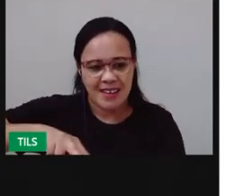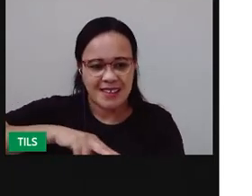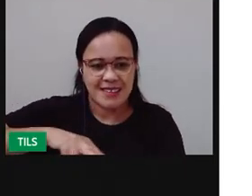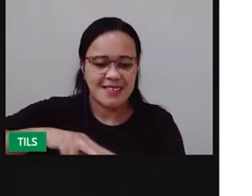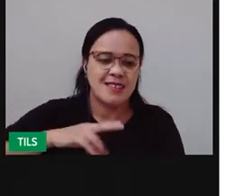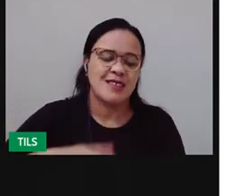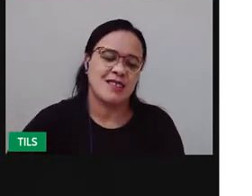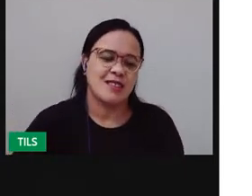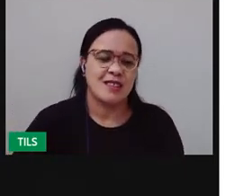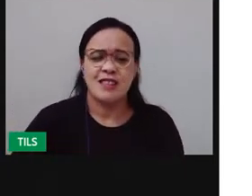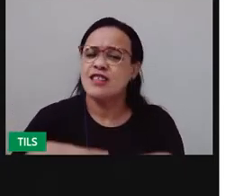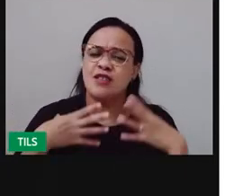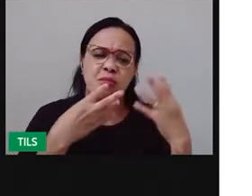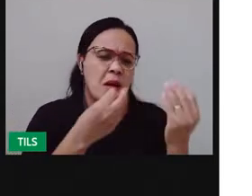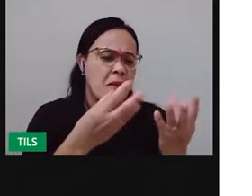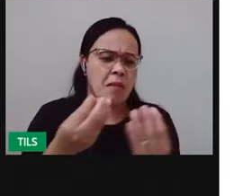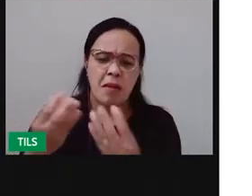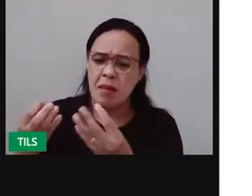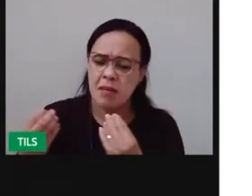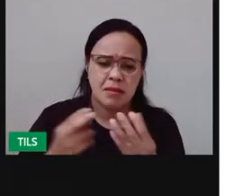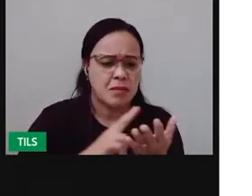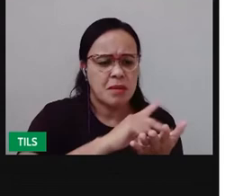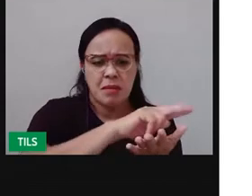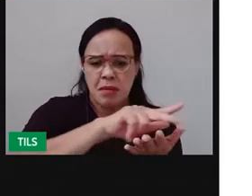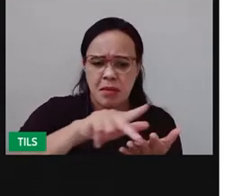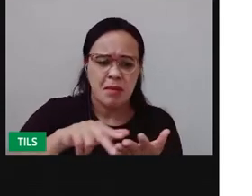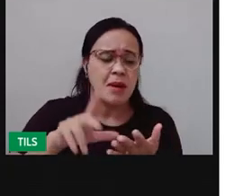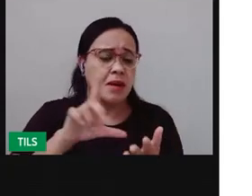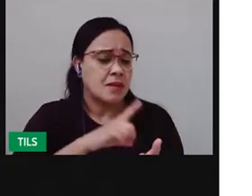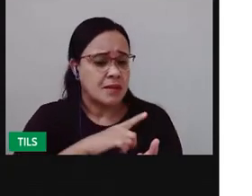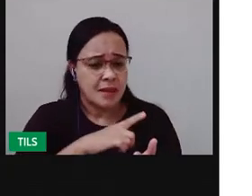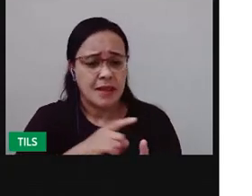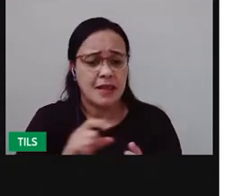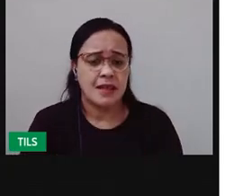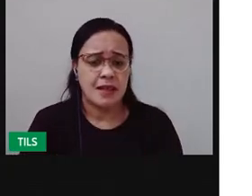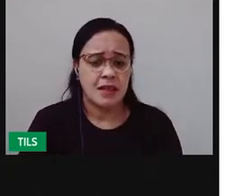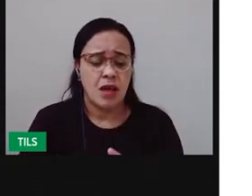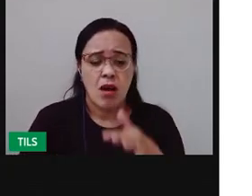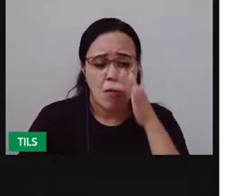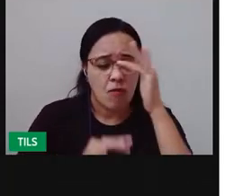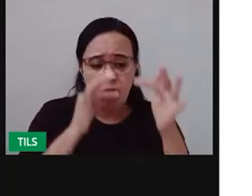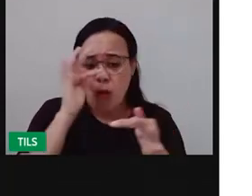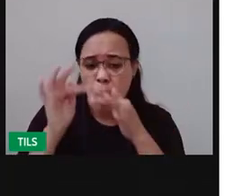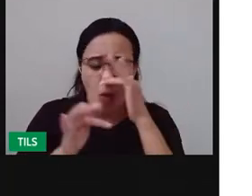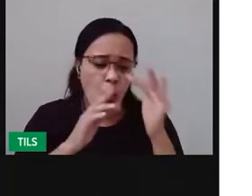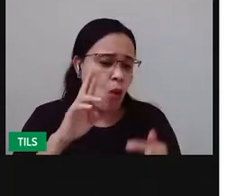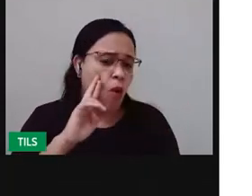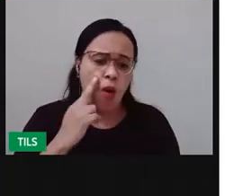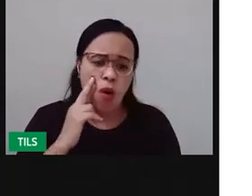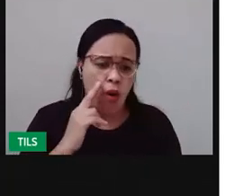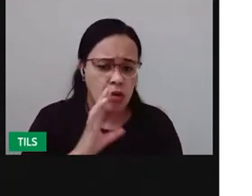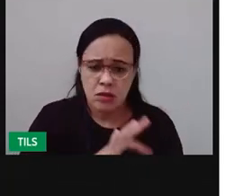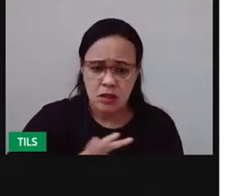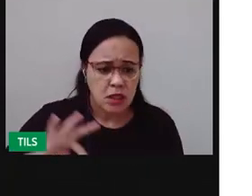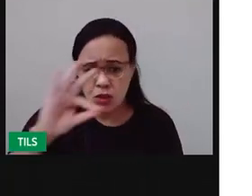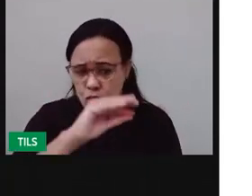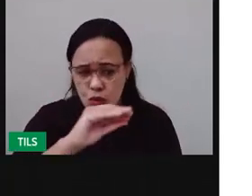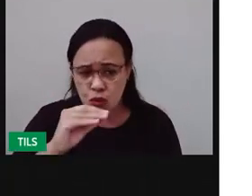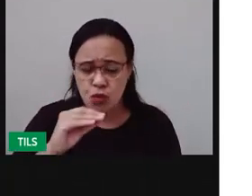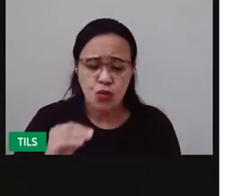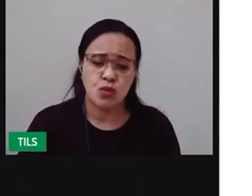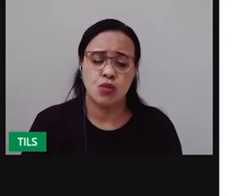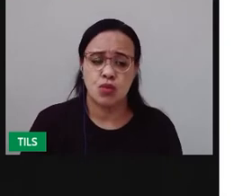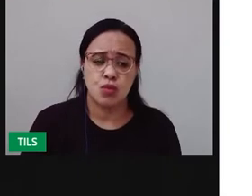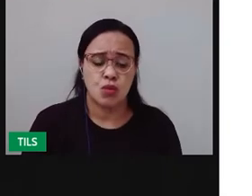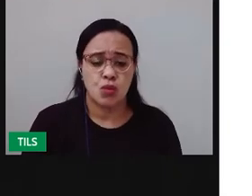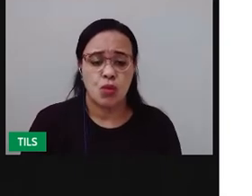cactos das suculentas e também as rosas do deserto e roseiras trouxeram